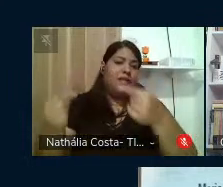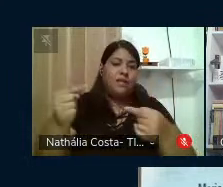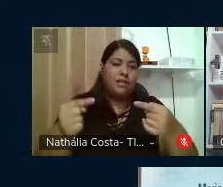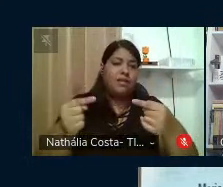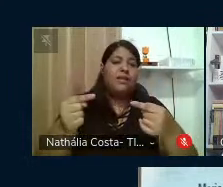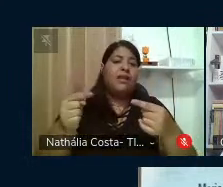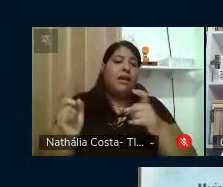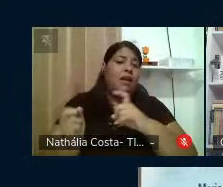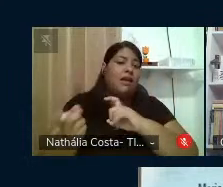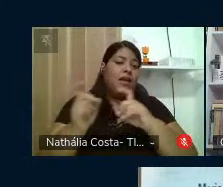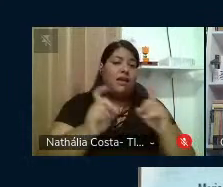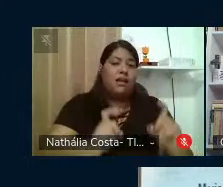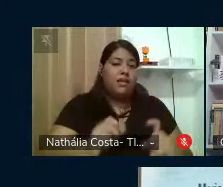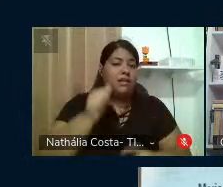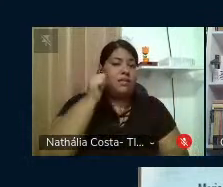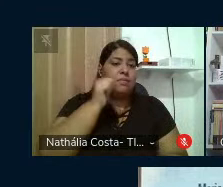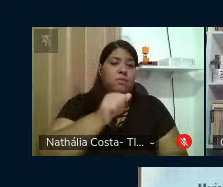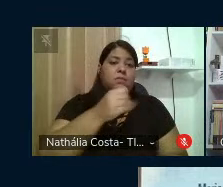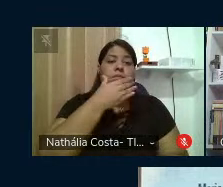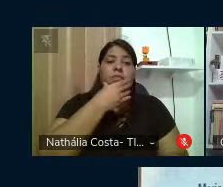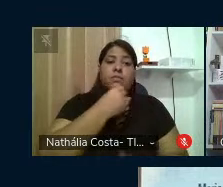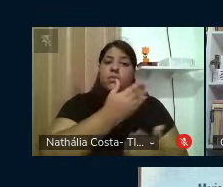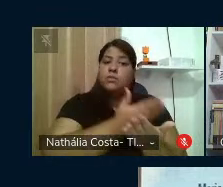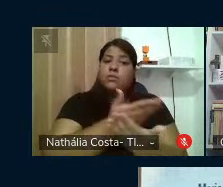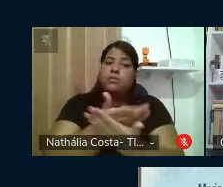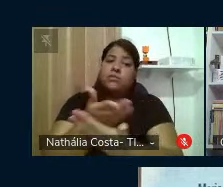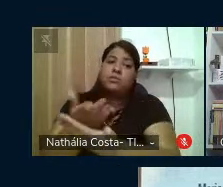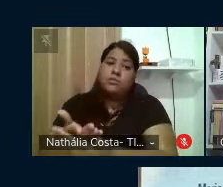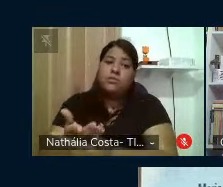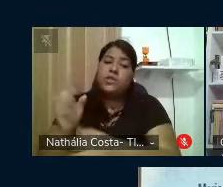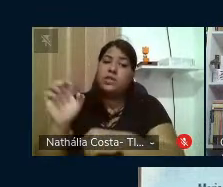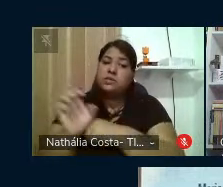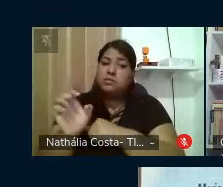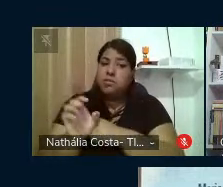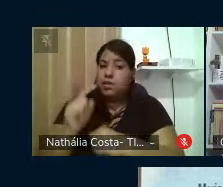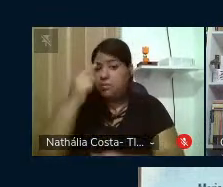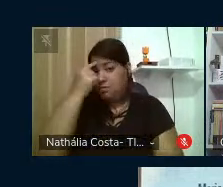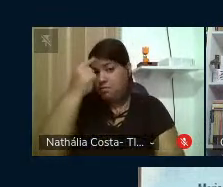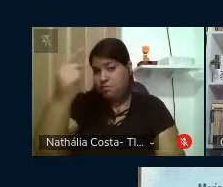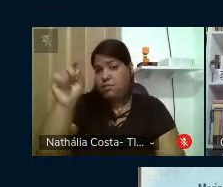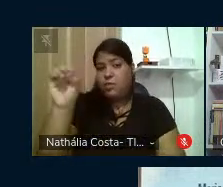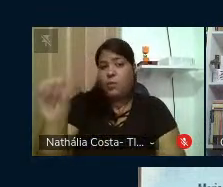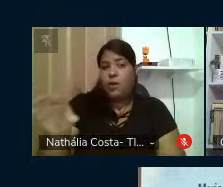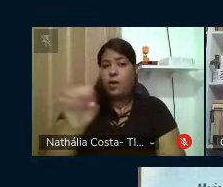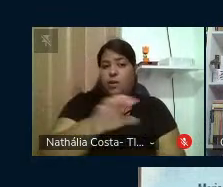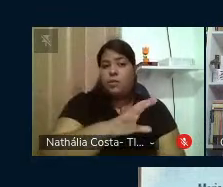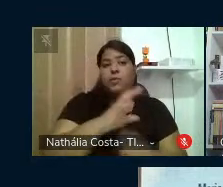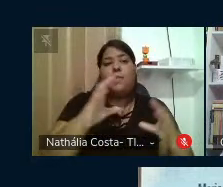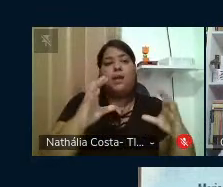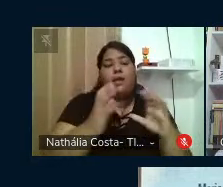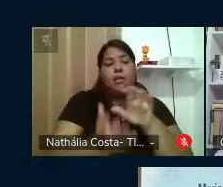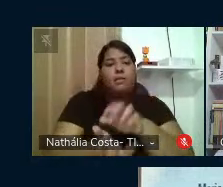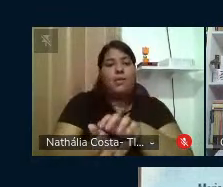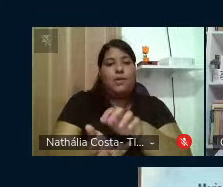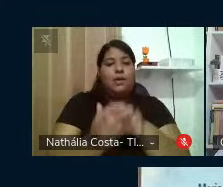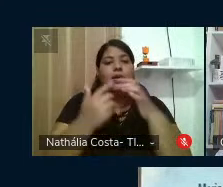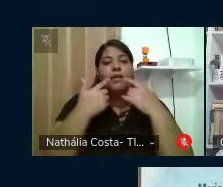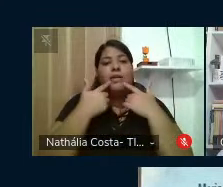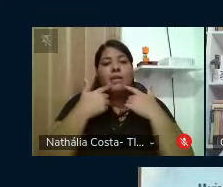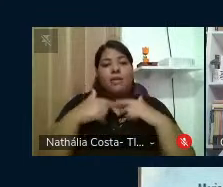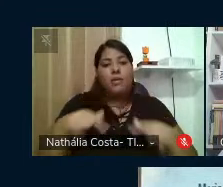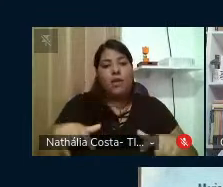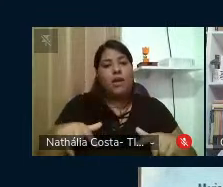estudiosos especialistas do pensamento do educador pernambucano em uma linguagem